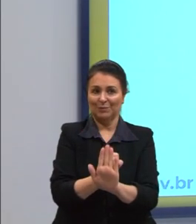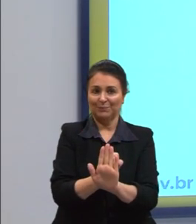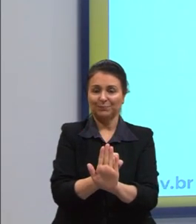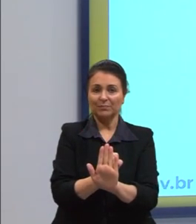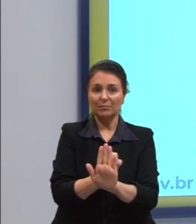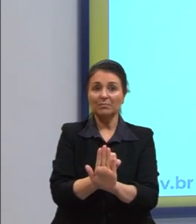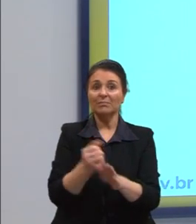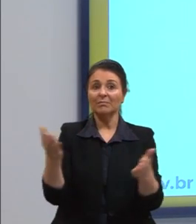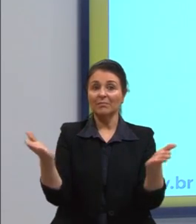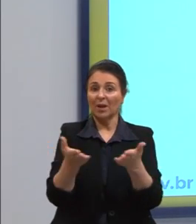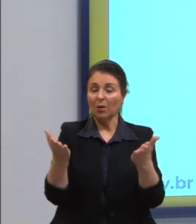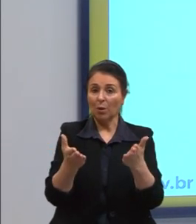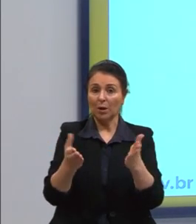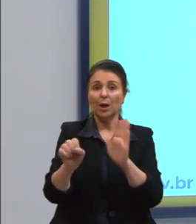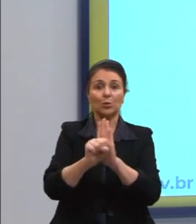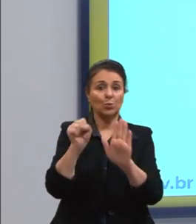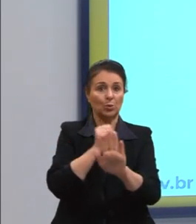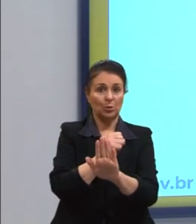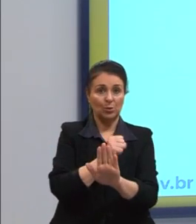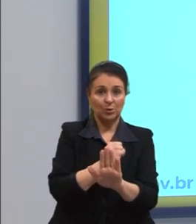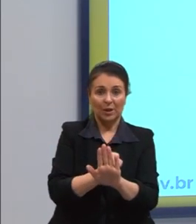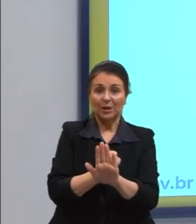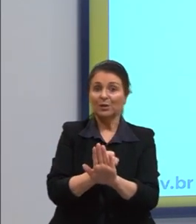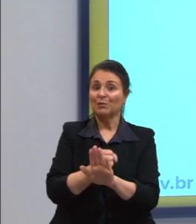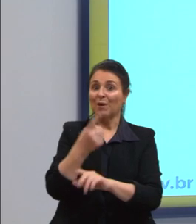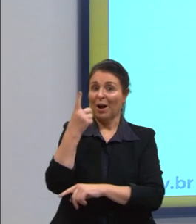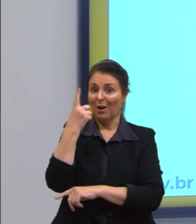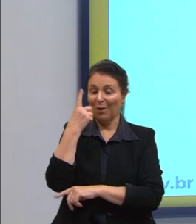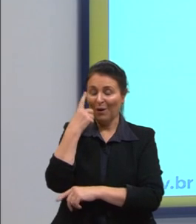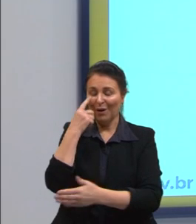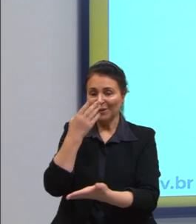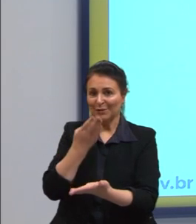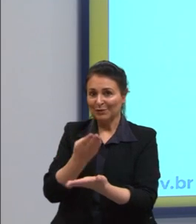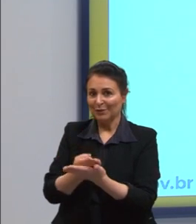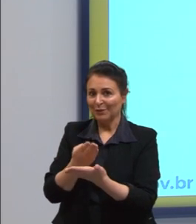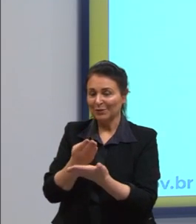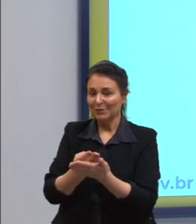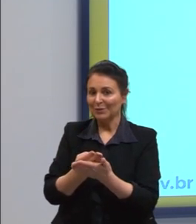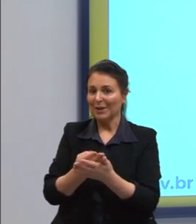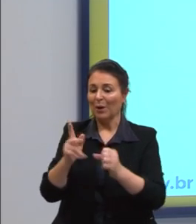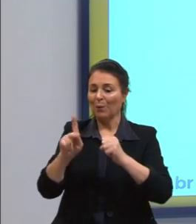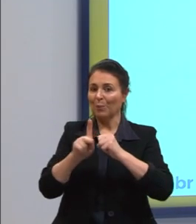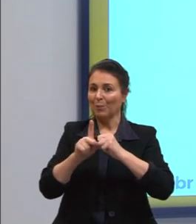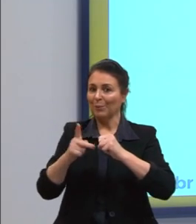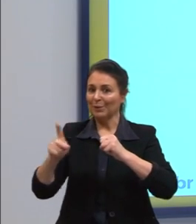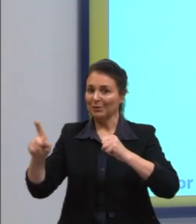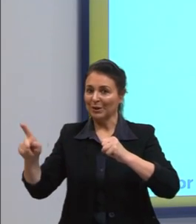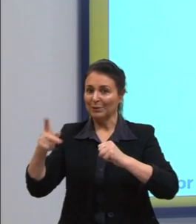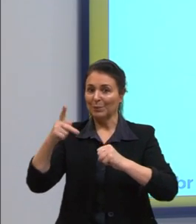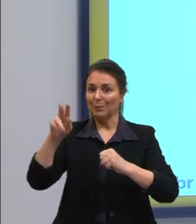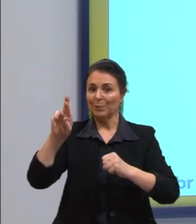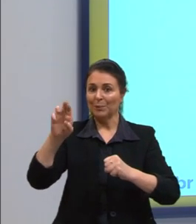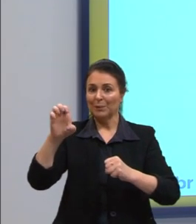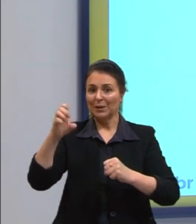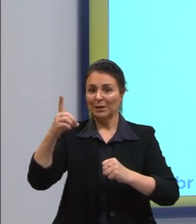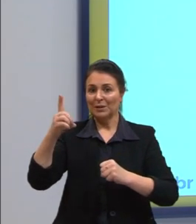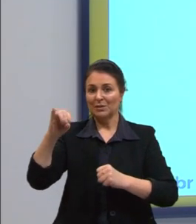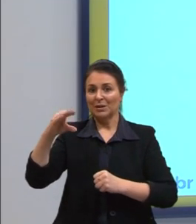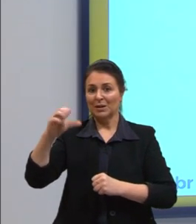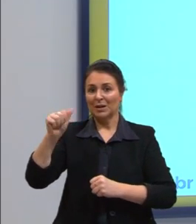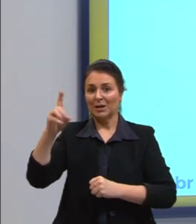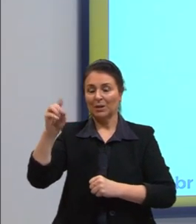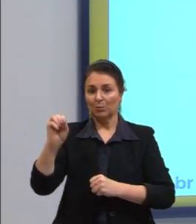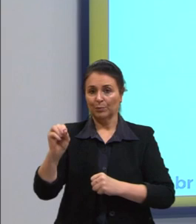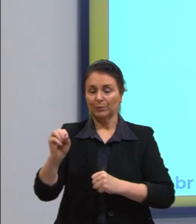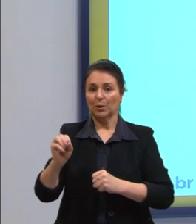Passamos pelo nosso sujeito. Vamos olhar agora, então, os nossos predicados. Os nossos termos